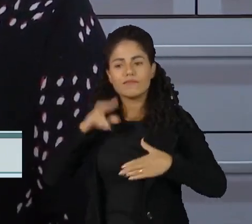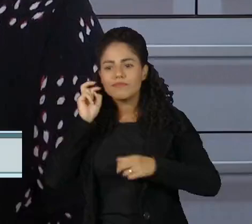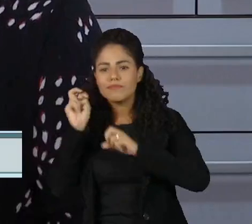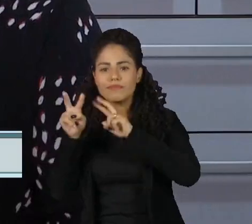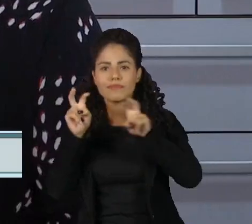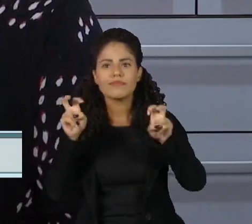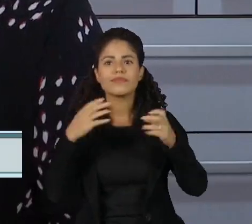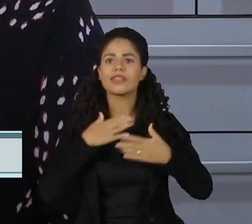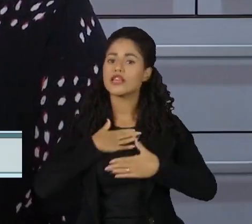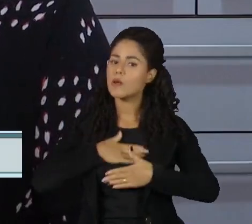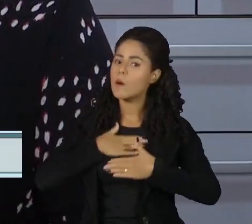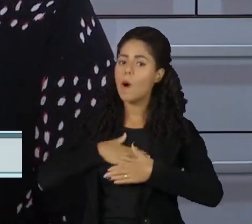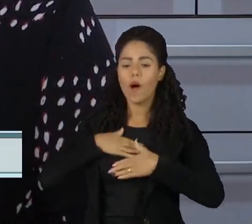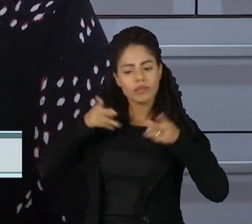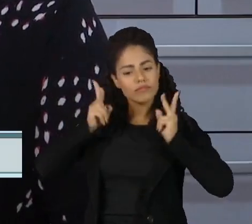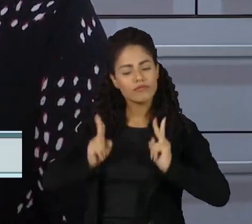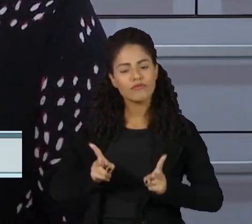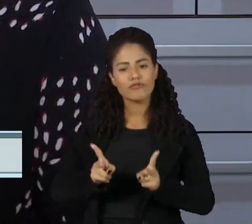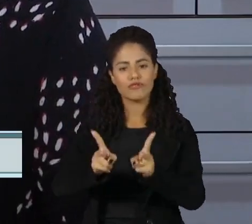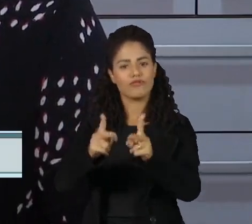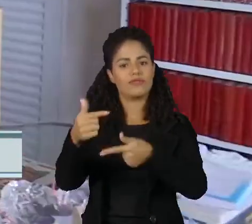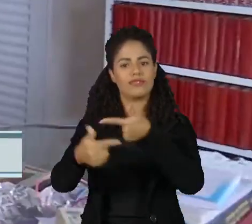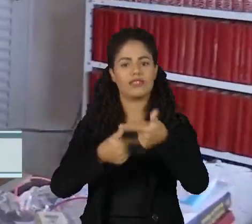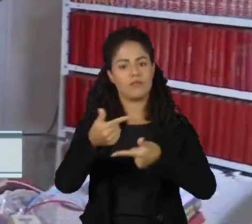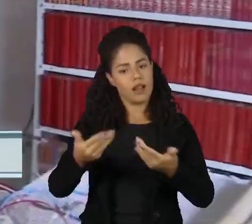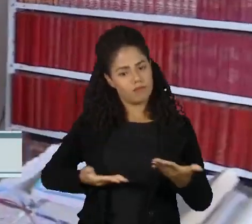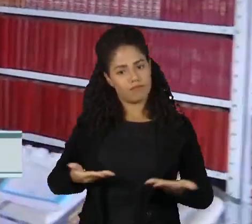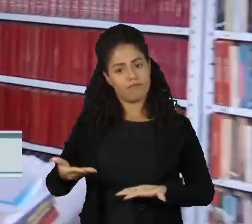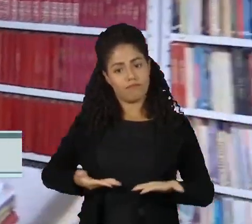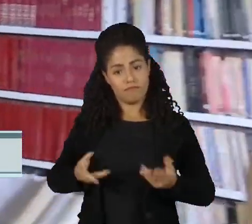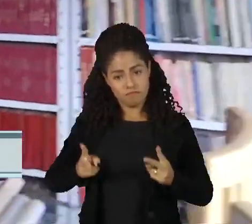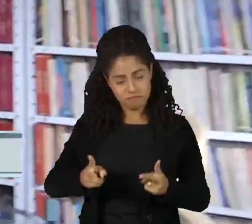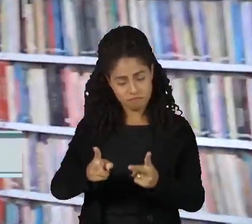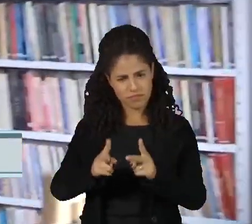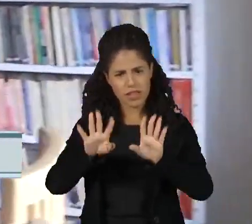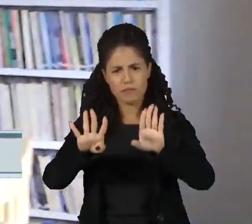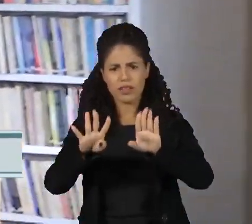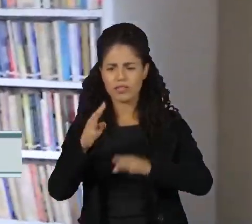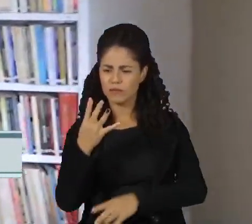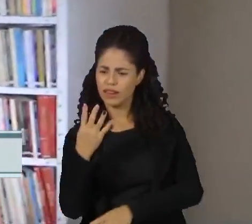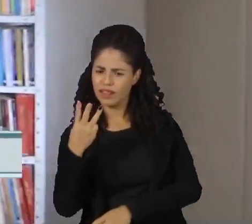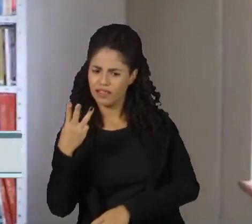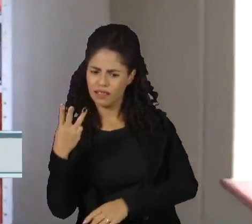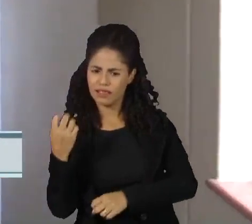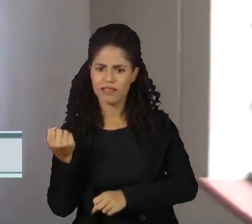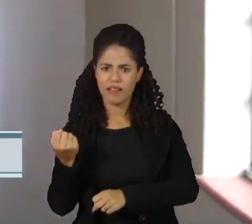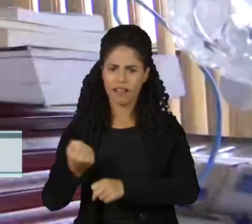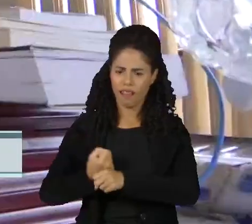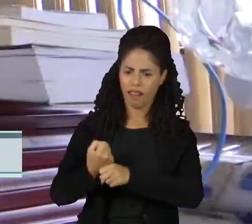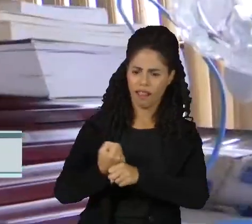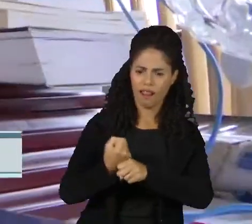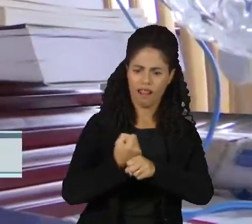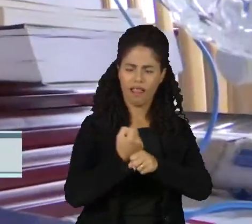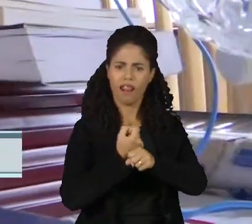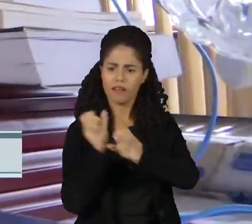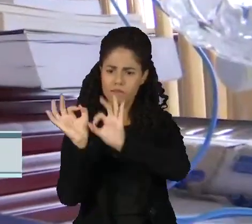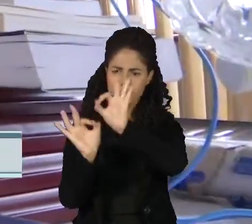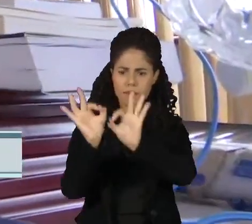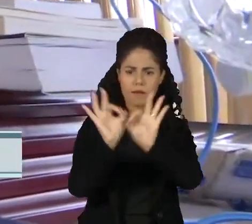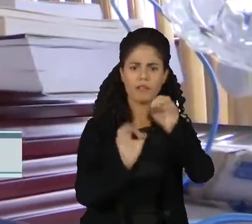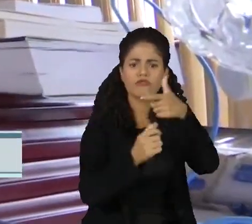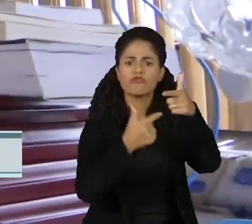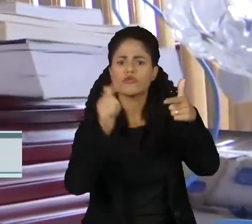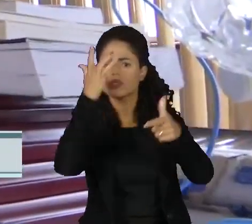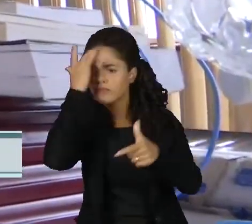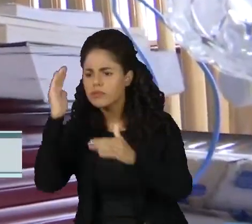eu parti para continuar como doméstica. Só que desses 43 anos limpando e arrumando a casa de outras